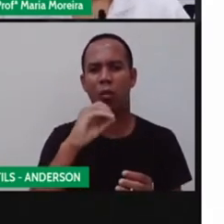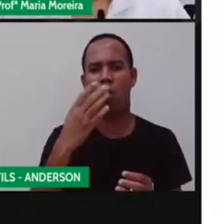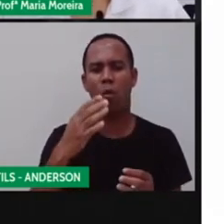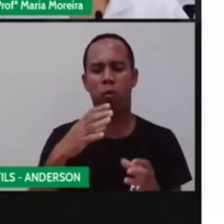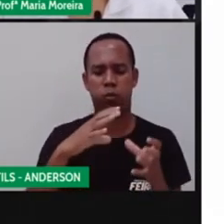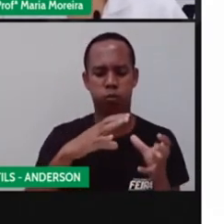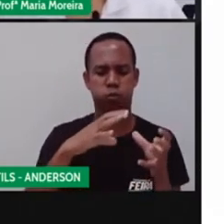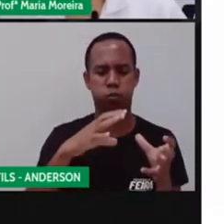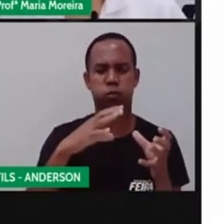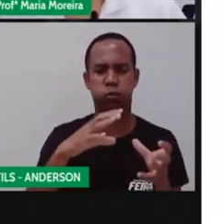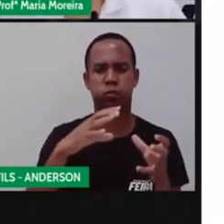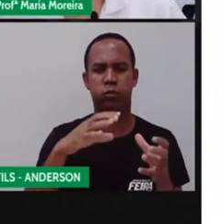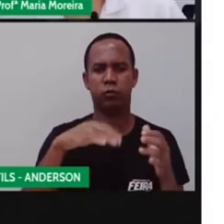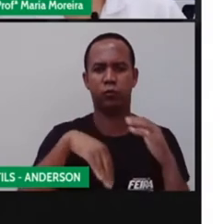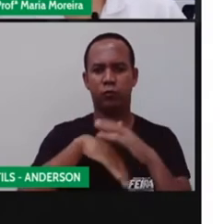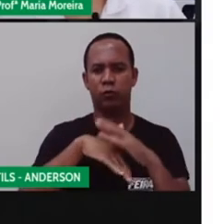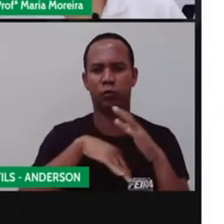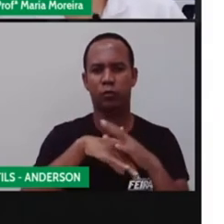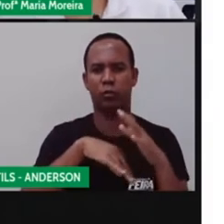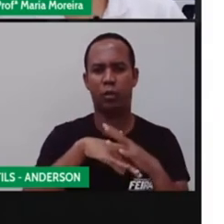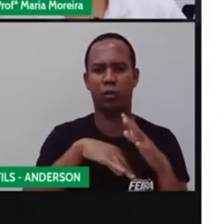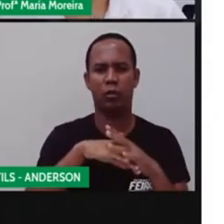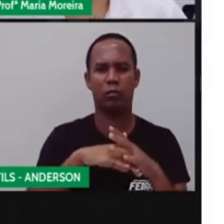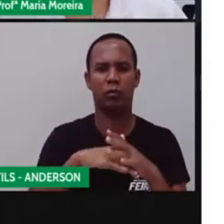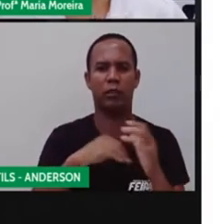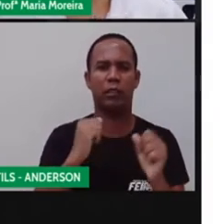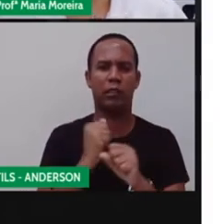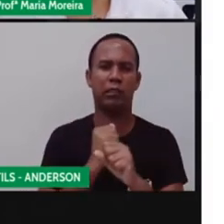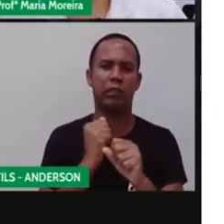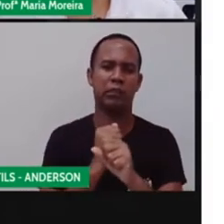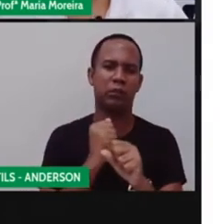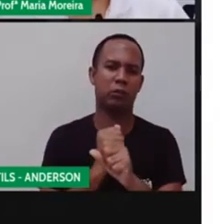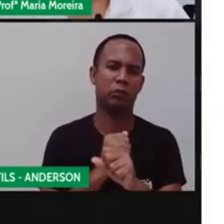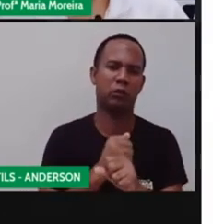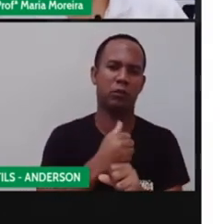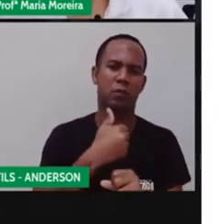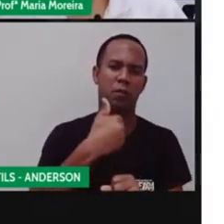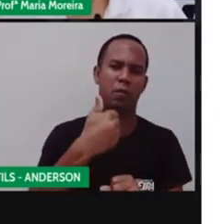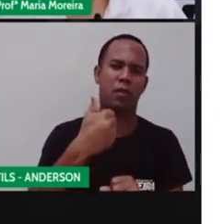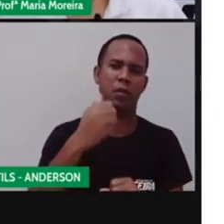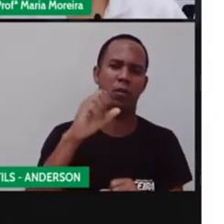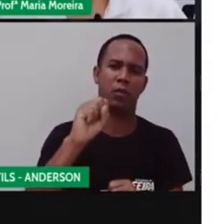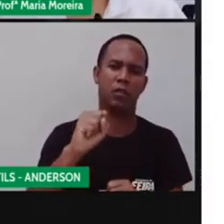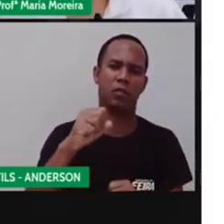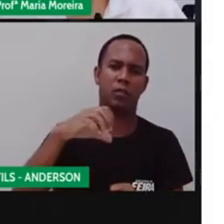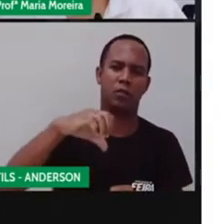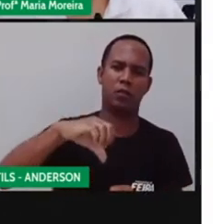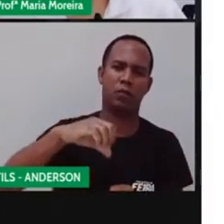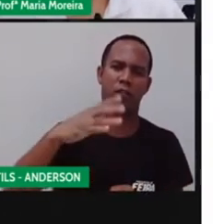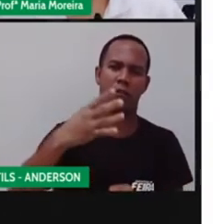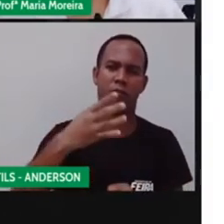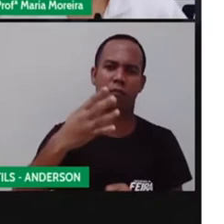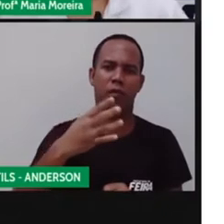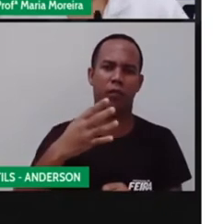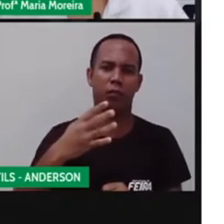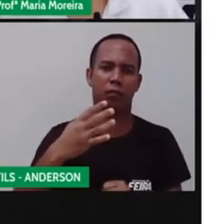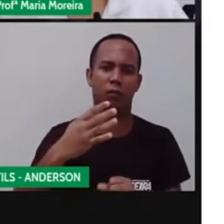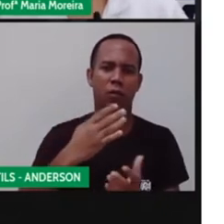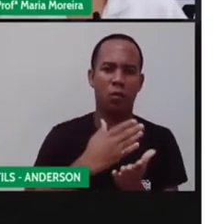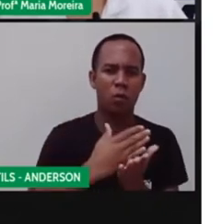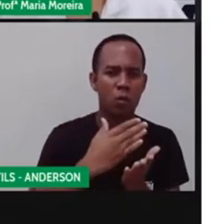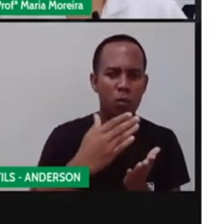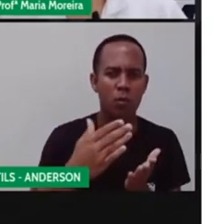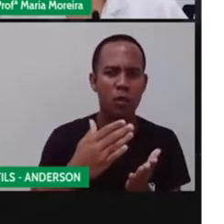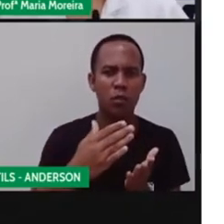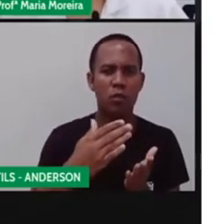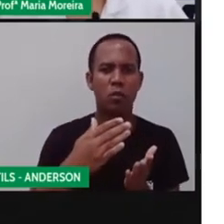A bola de futebol ficou conhecida popularmente no Brasil a partir de 1894, quando